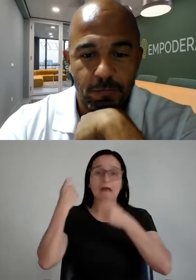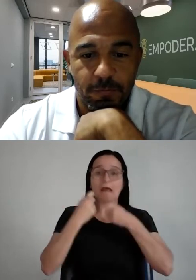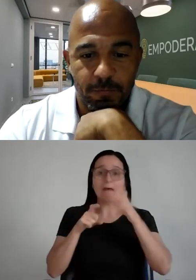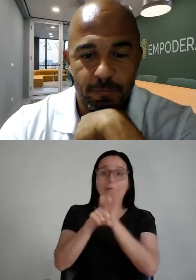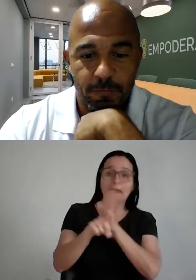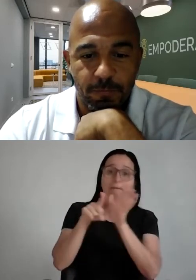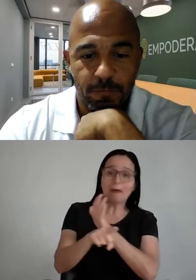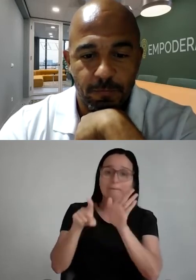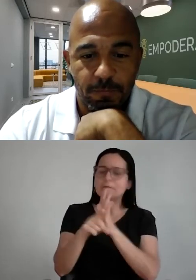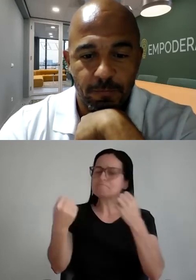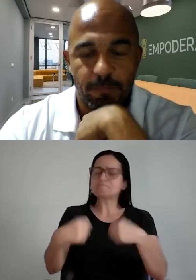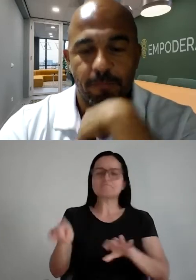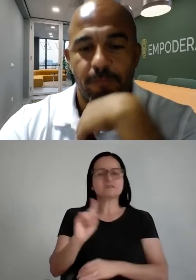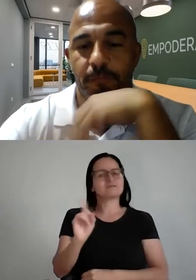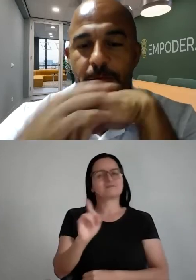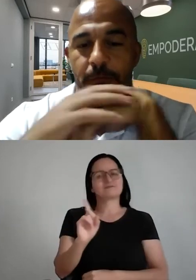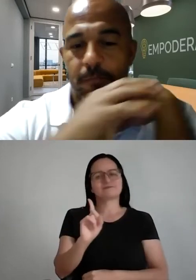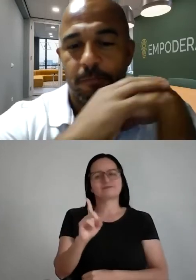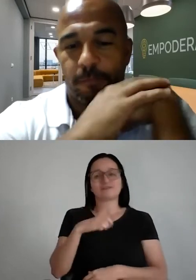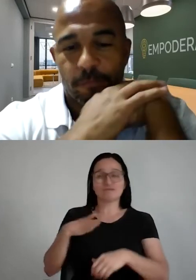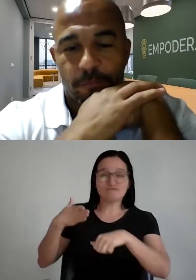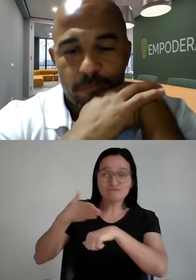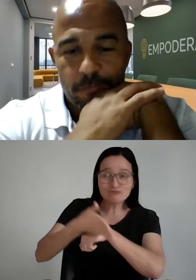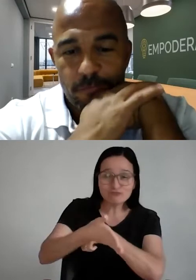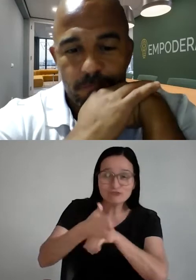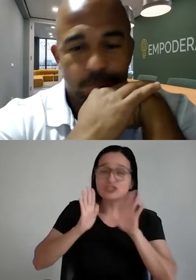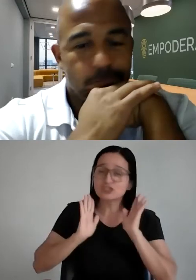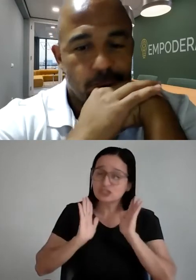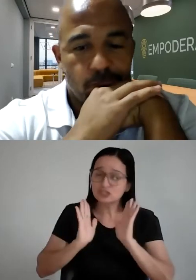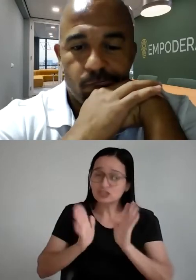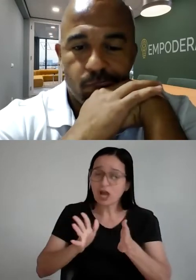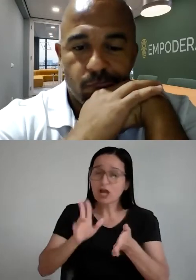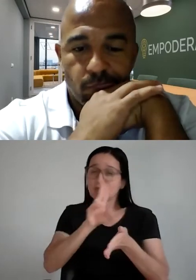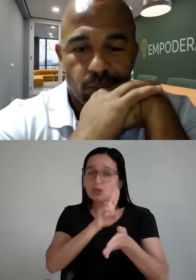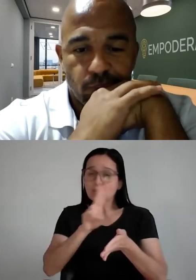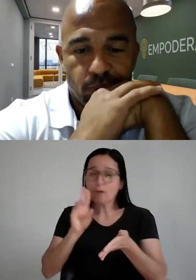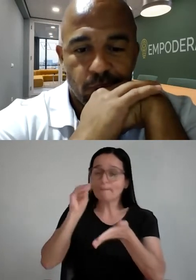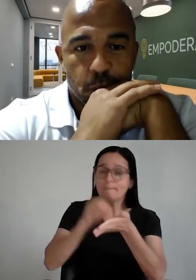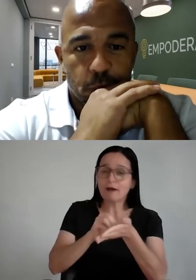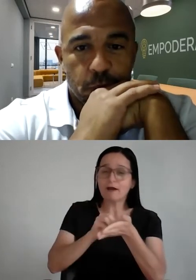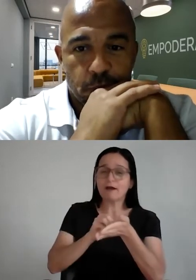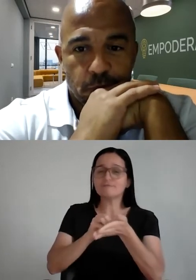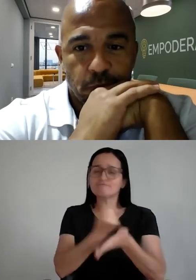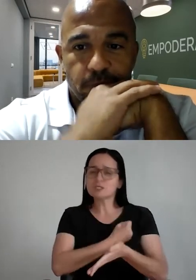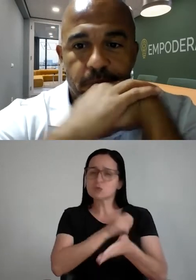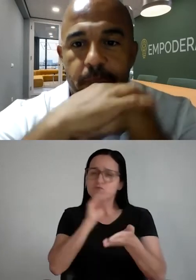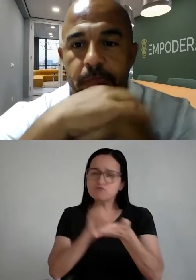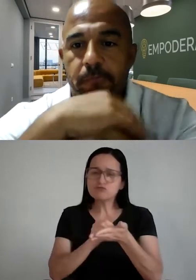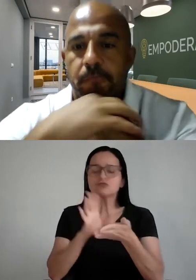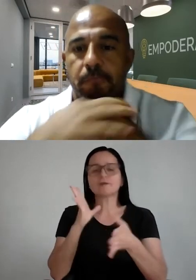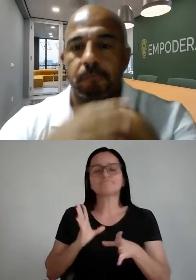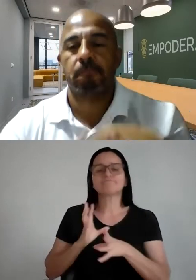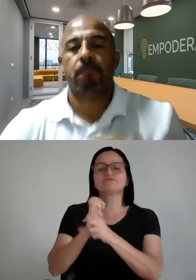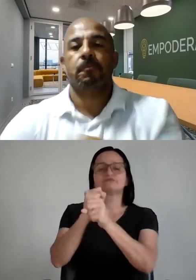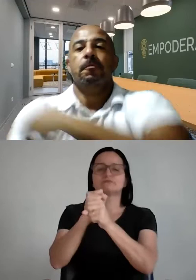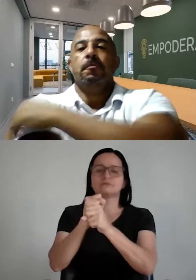perguntando sobre as horas. No momento que você acessou, que você digitou a sua matrícula, automaticamente você já vai receber as suas horas.